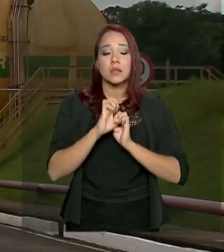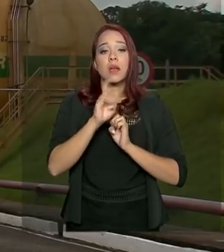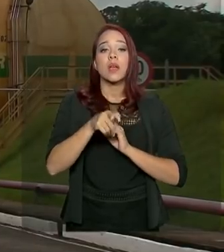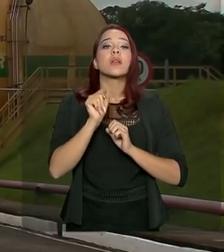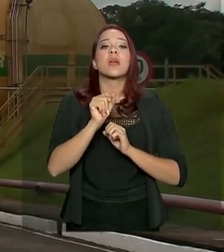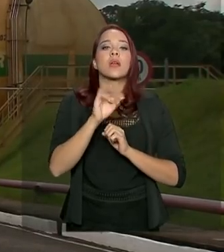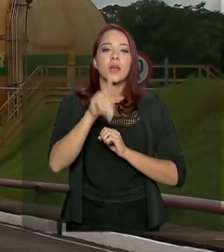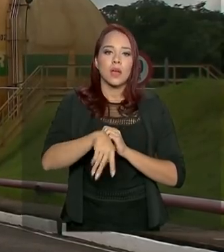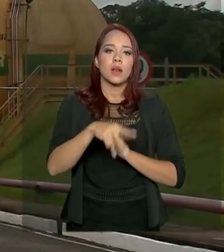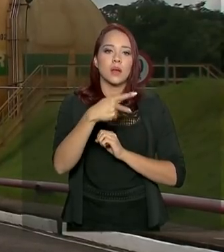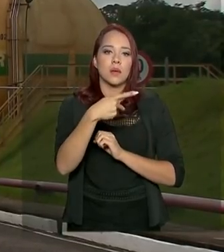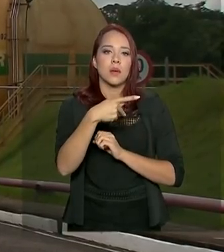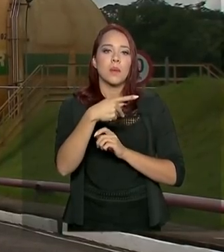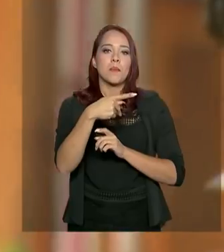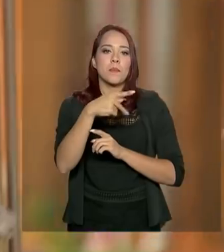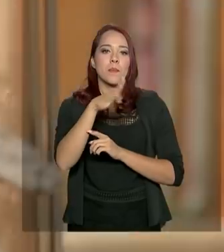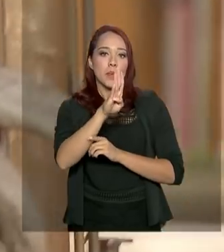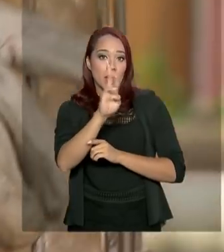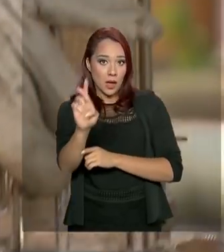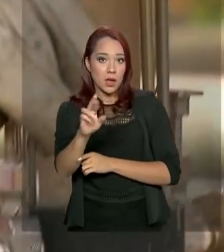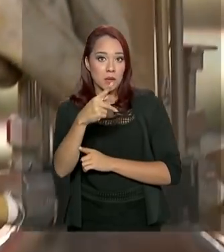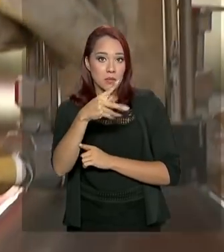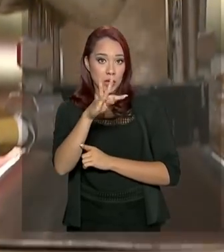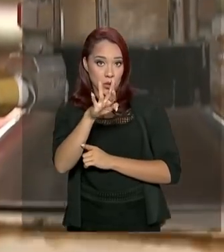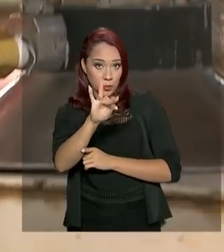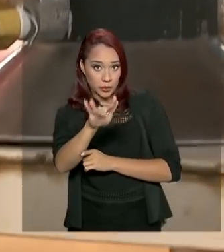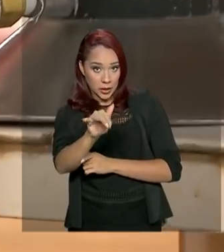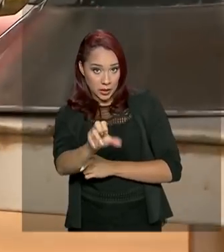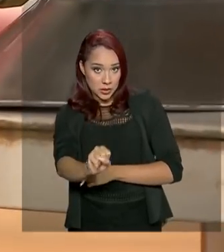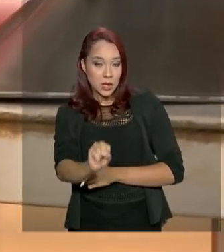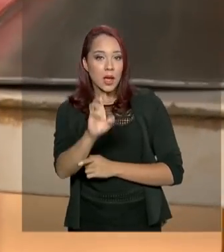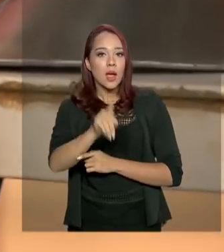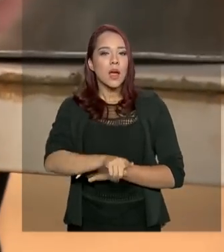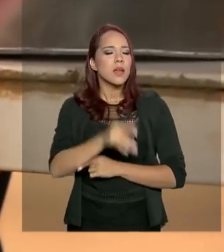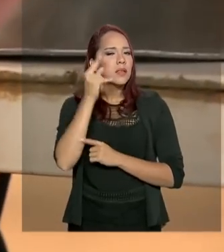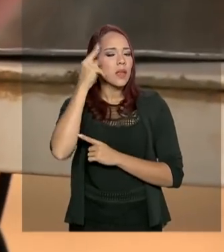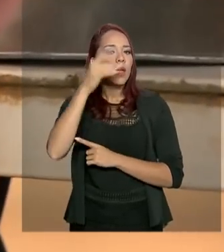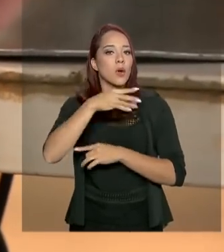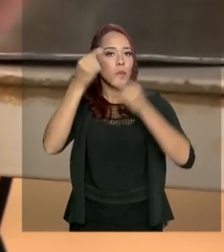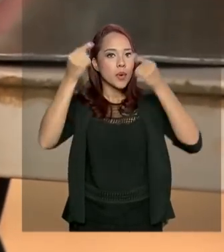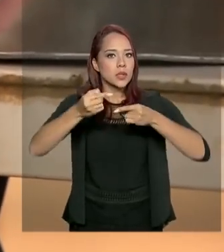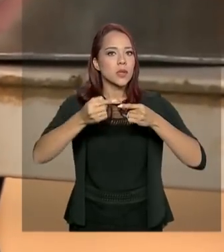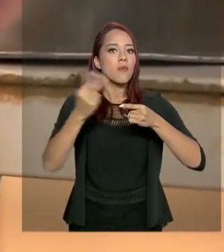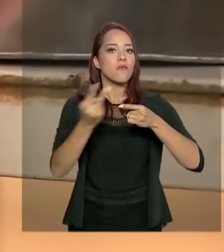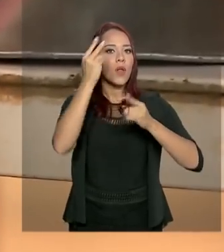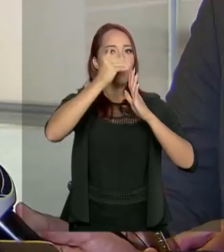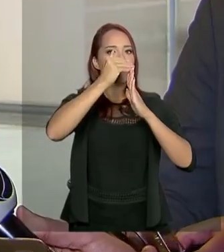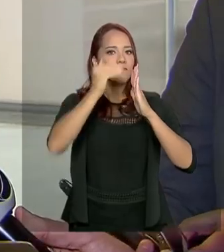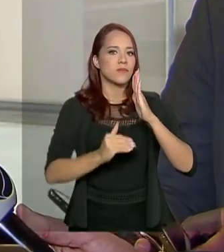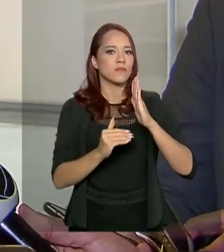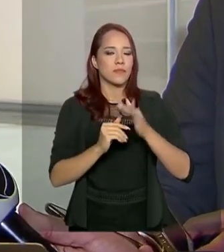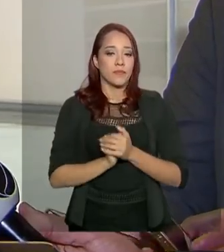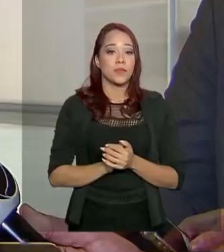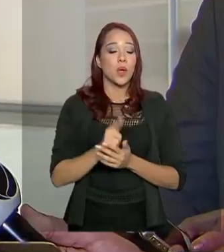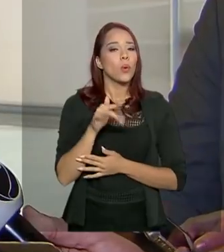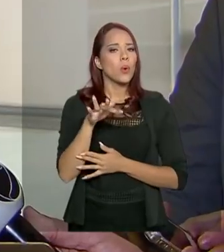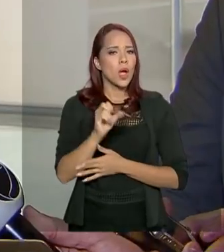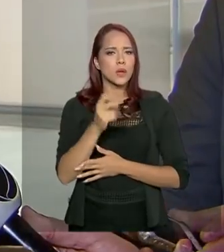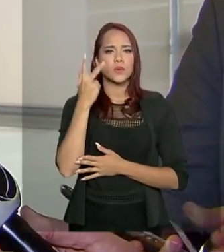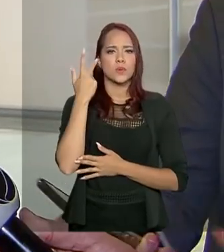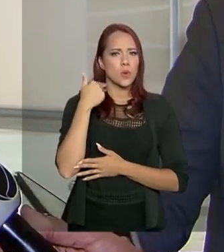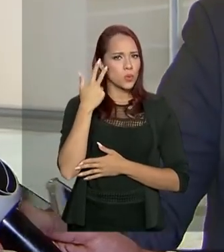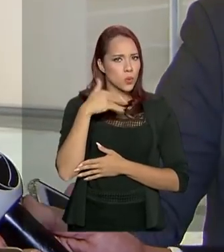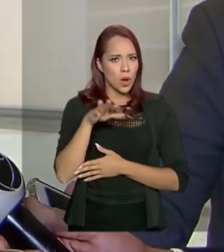controlada pela Petrobras. A ideia do governo é que a competição leve à queda nos preços. O gás natural é